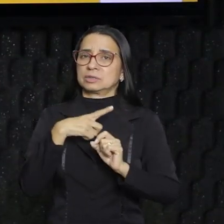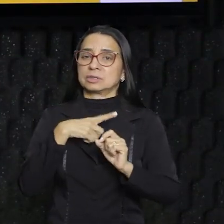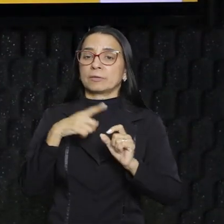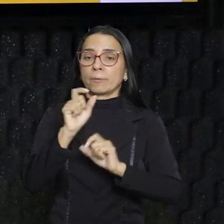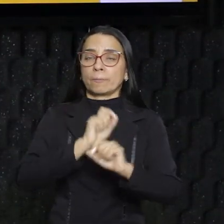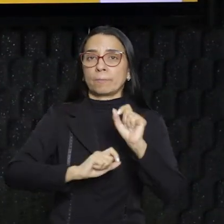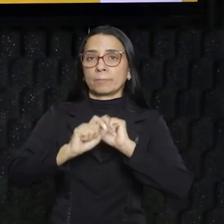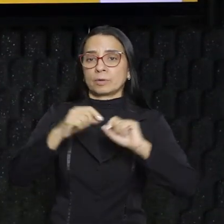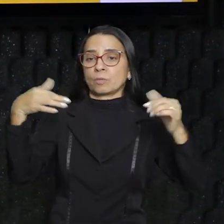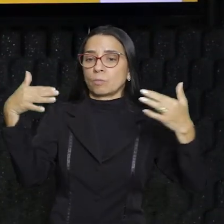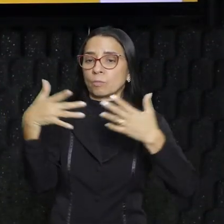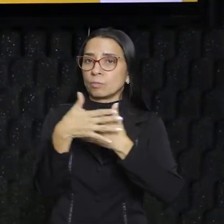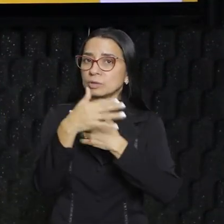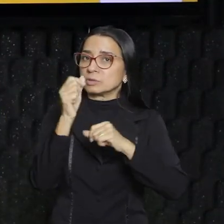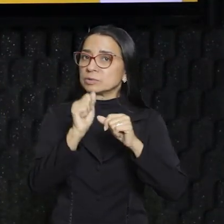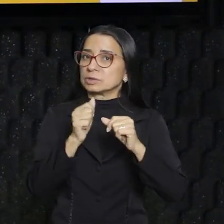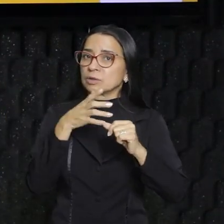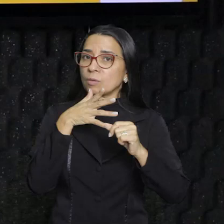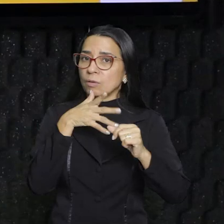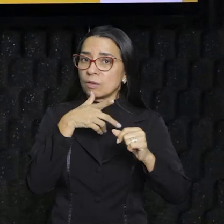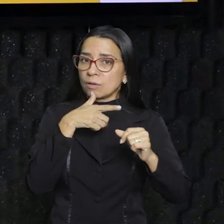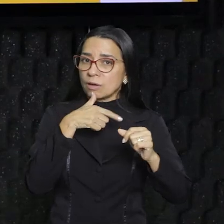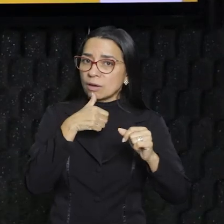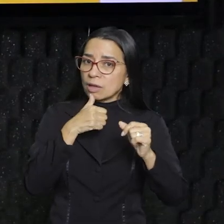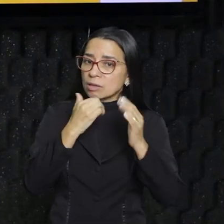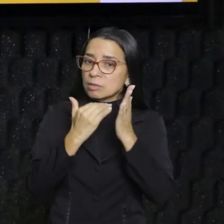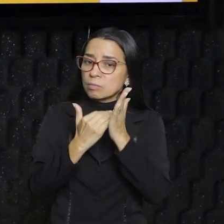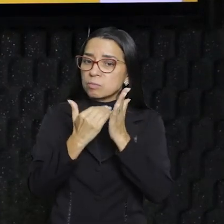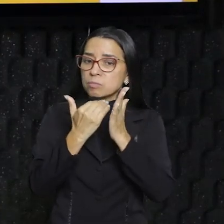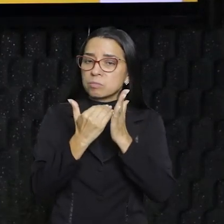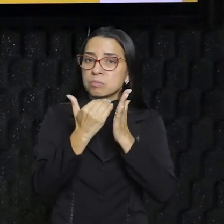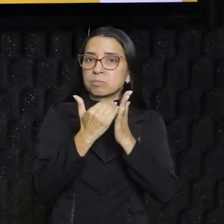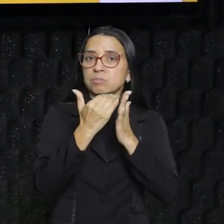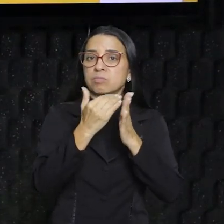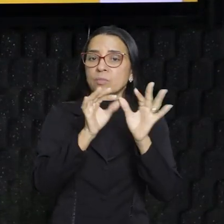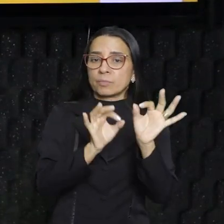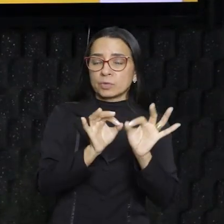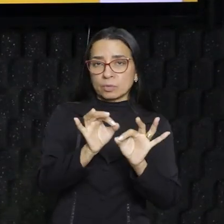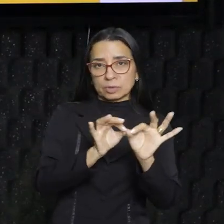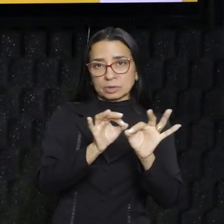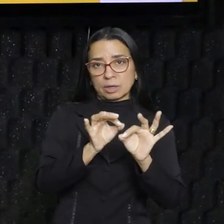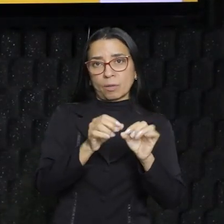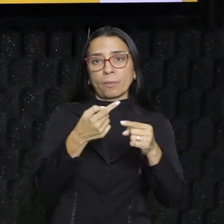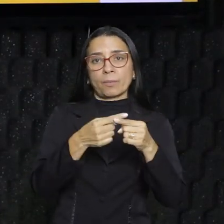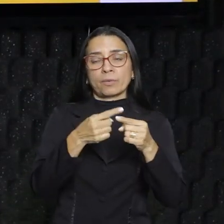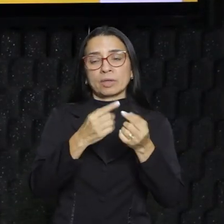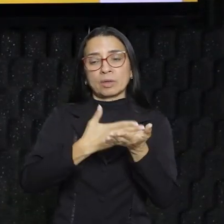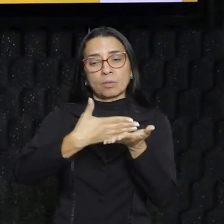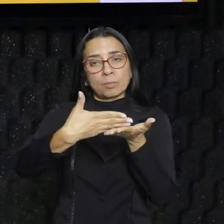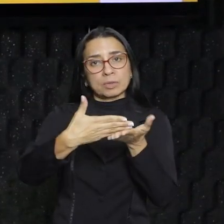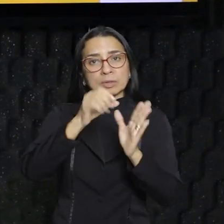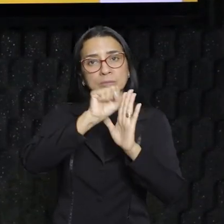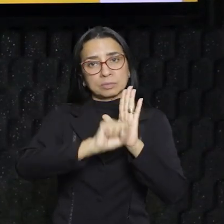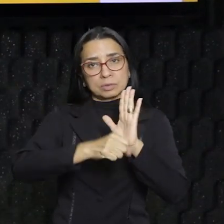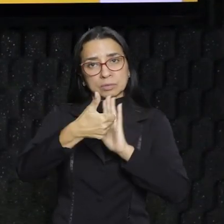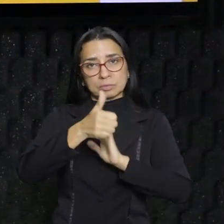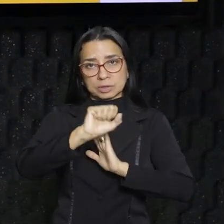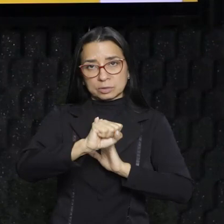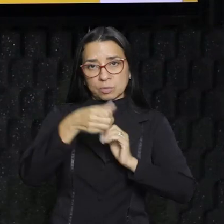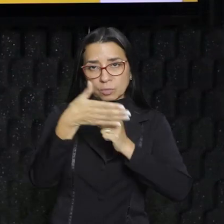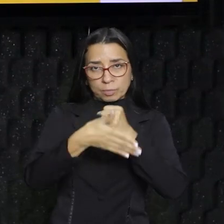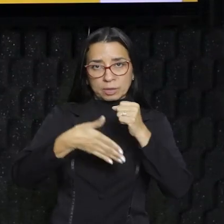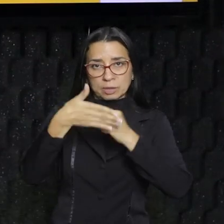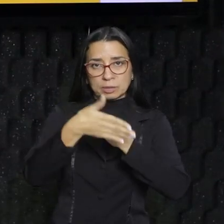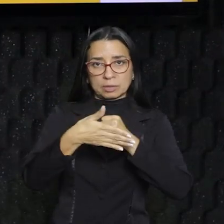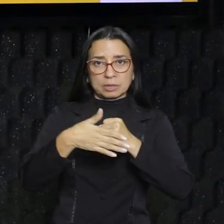uma urbanização lenta e gradual, porque começaram esse processo ainda no século XVIII, basicamente